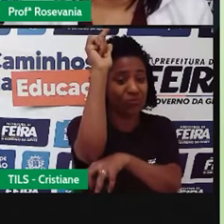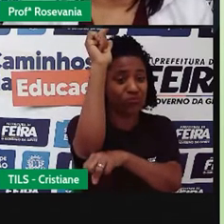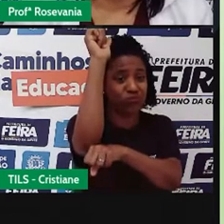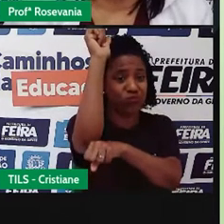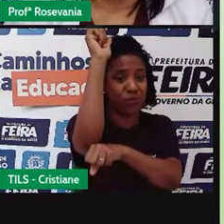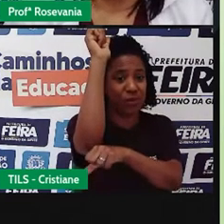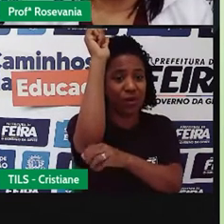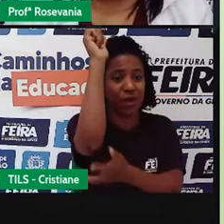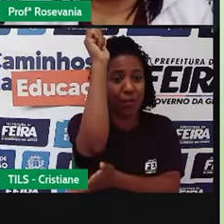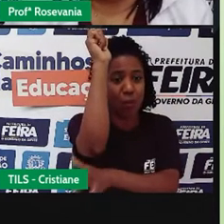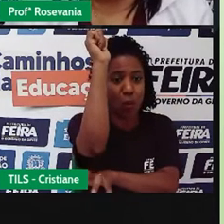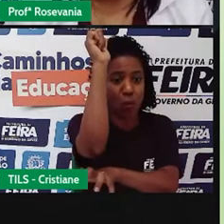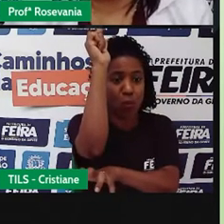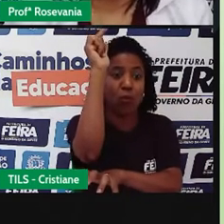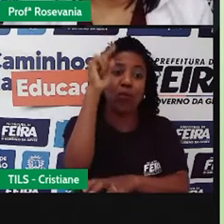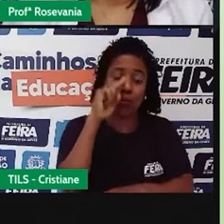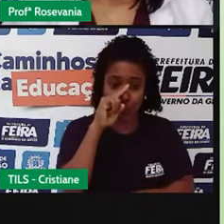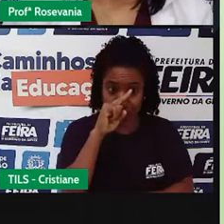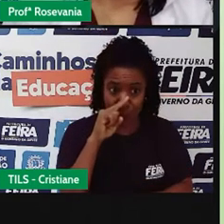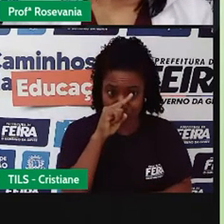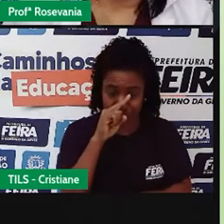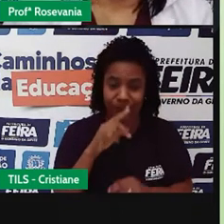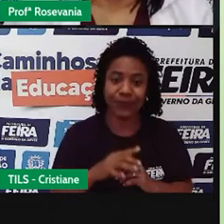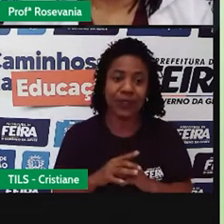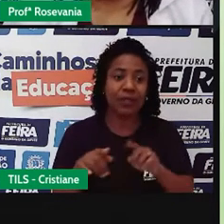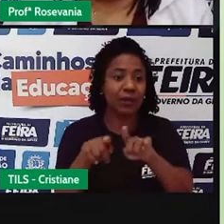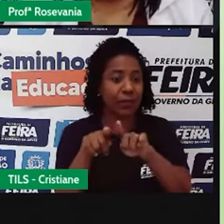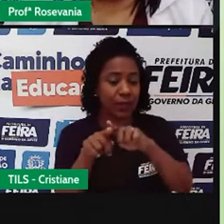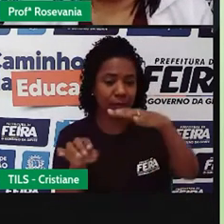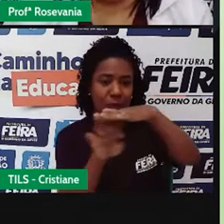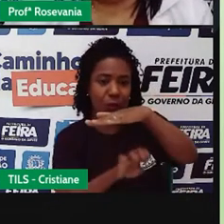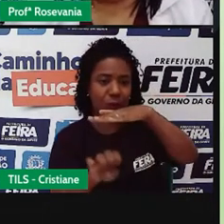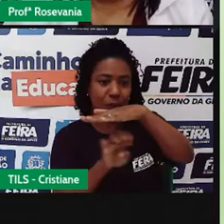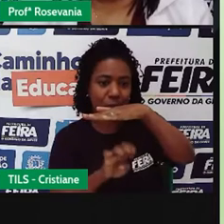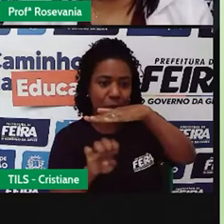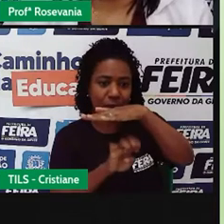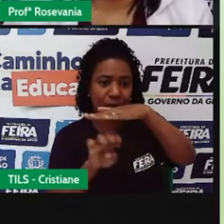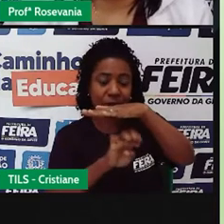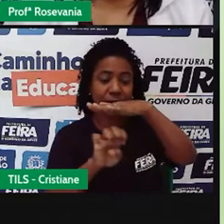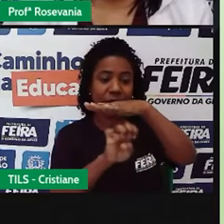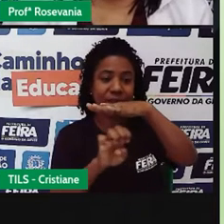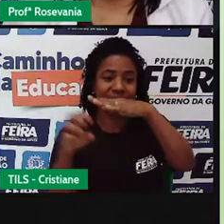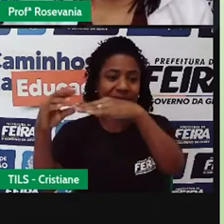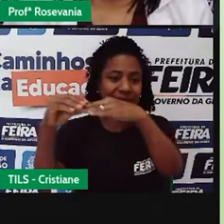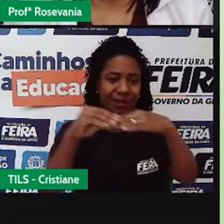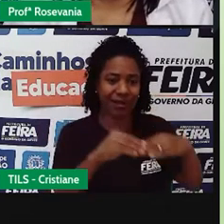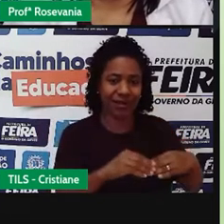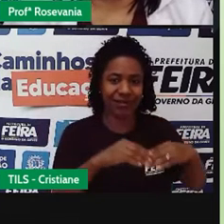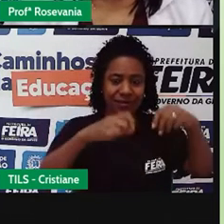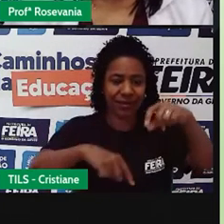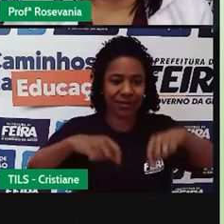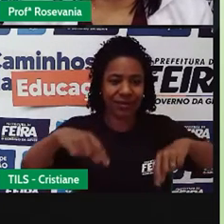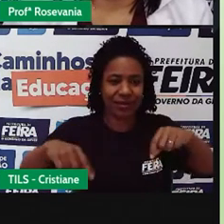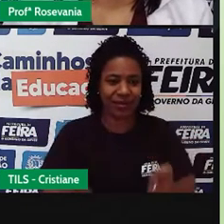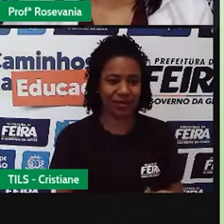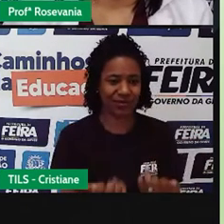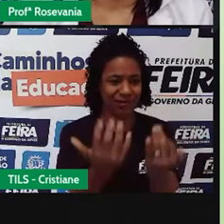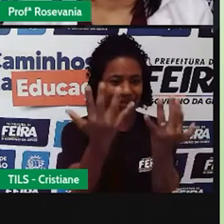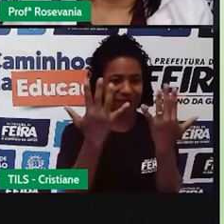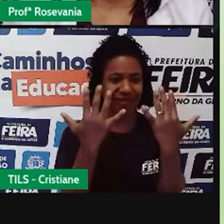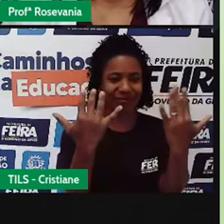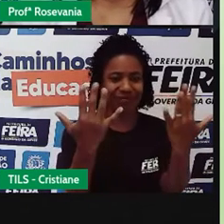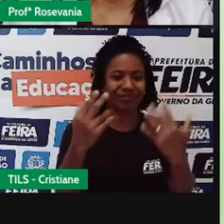árvores, daí, dessa região, né, para o Nordeste. Infelizmente, né, a gente tem observado isso.